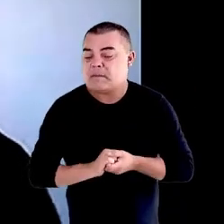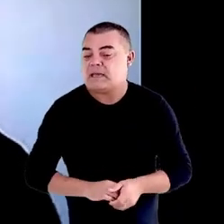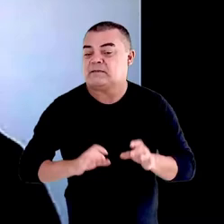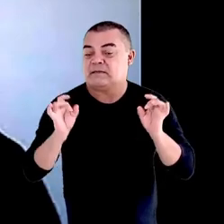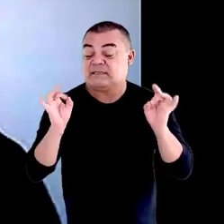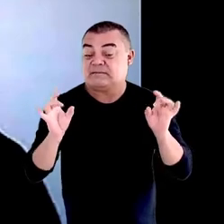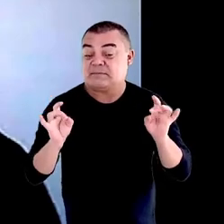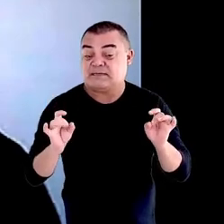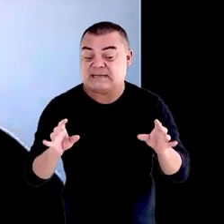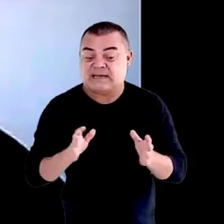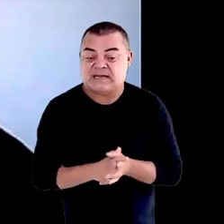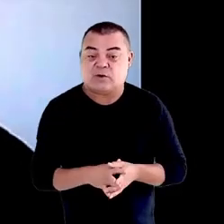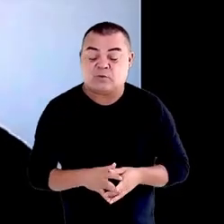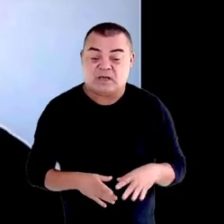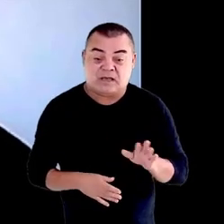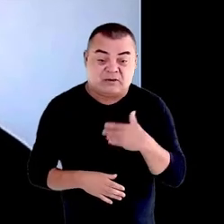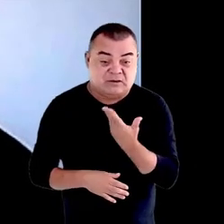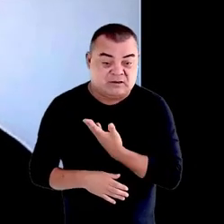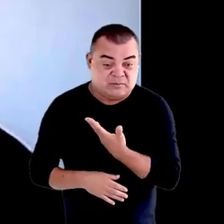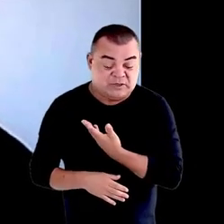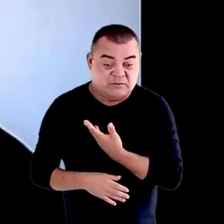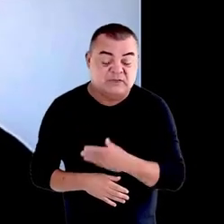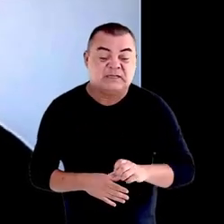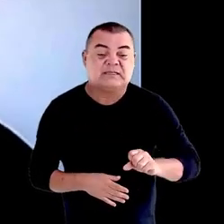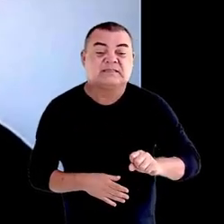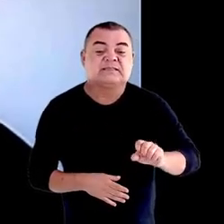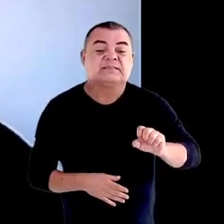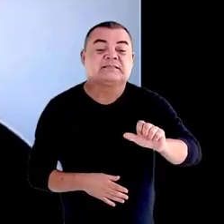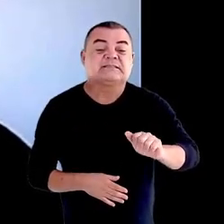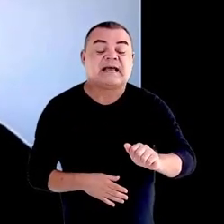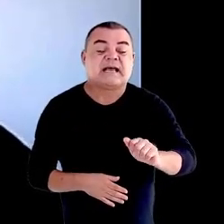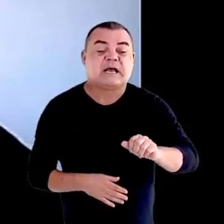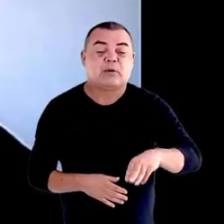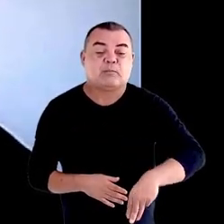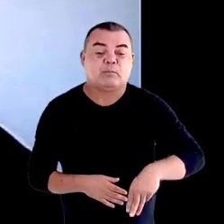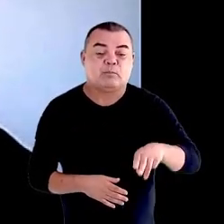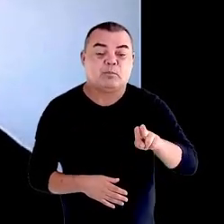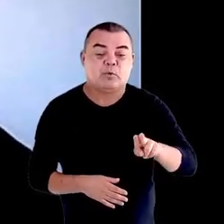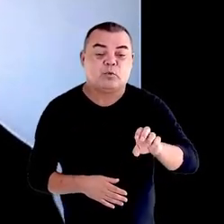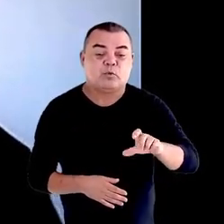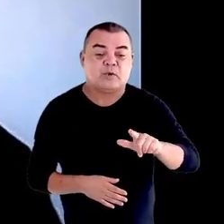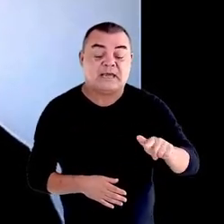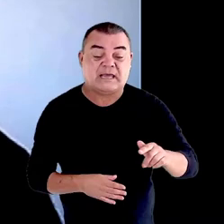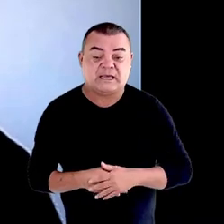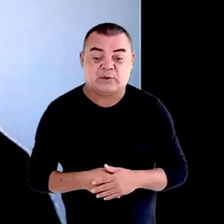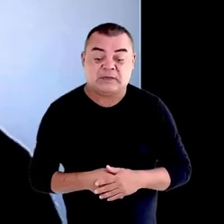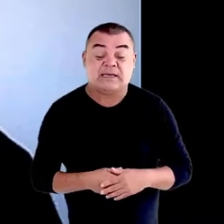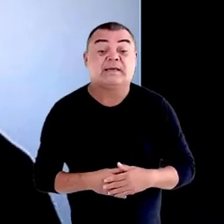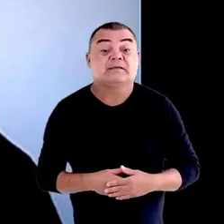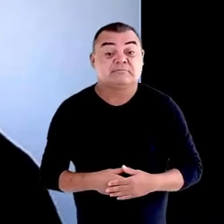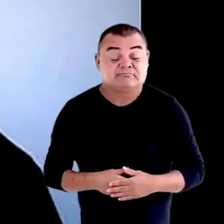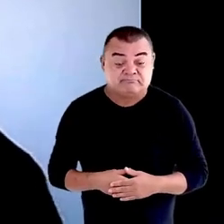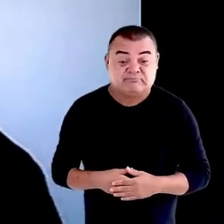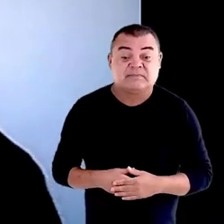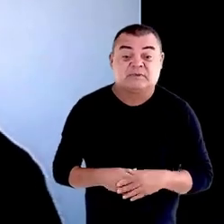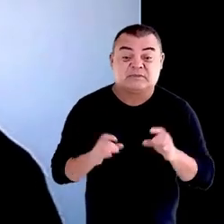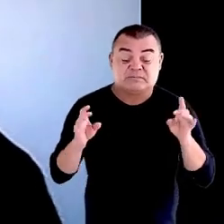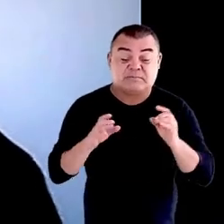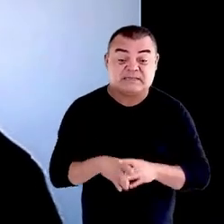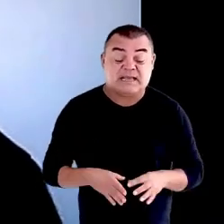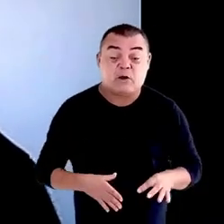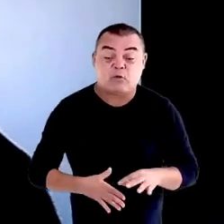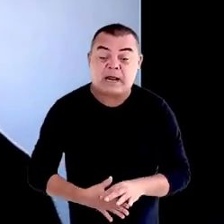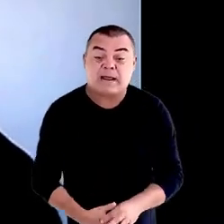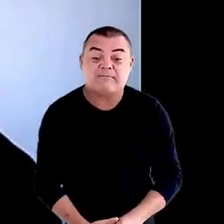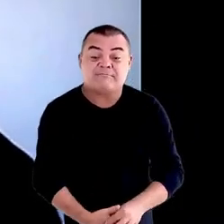ao companheiro Samuel Rodrigues, grande liderança da população em situação de rua, do